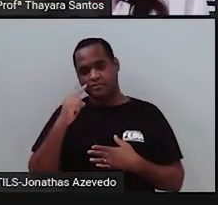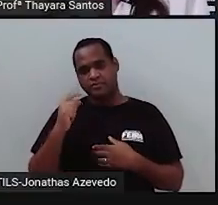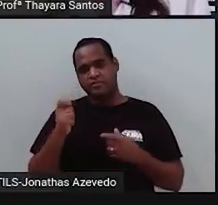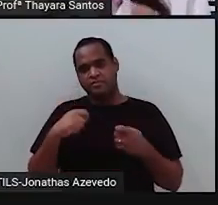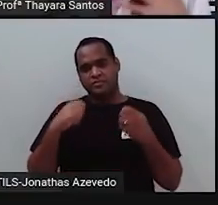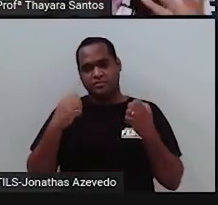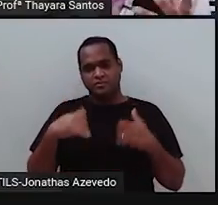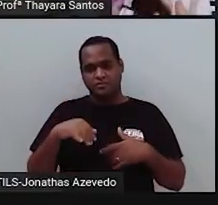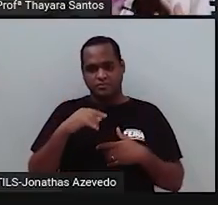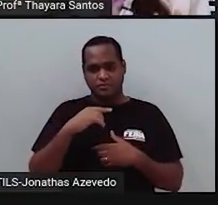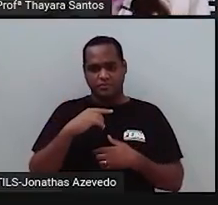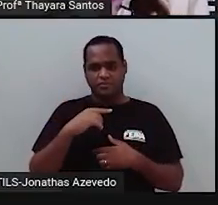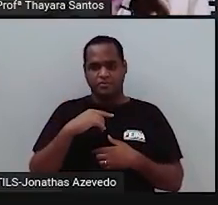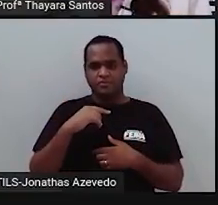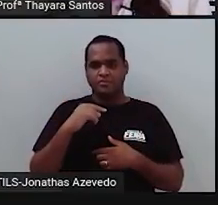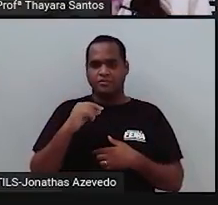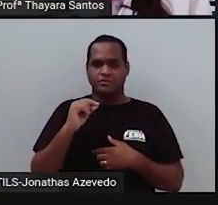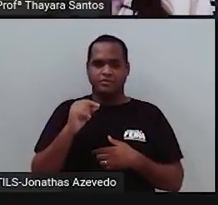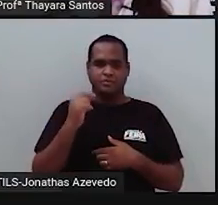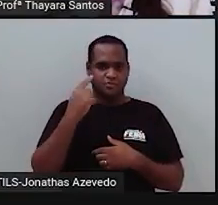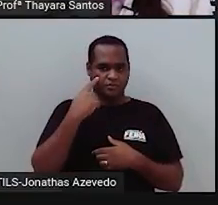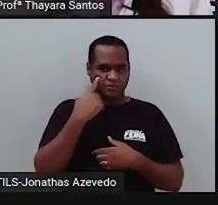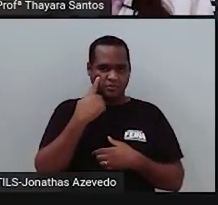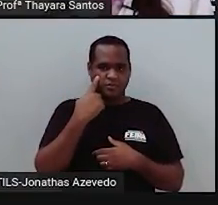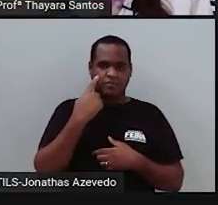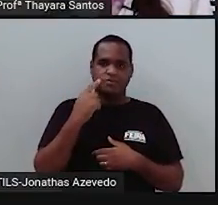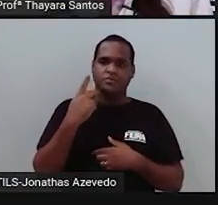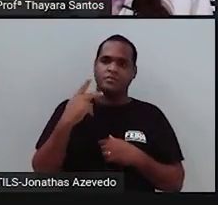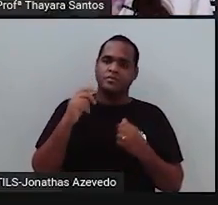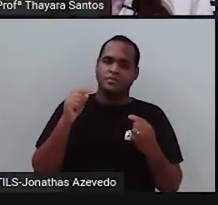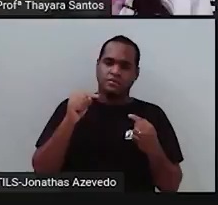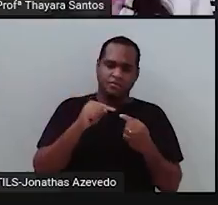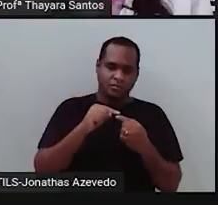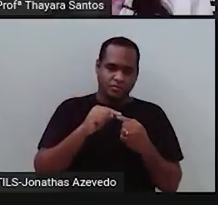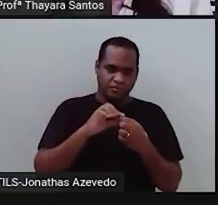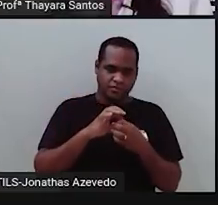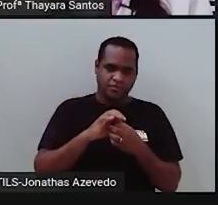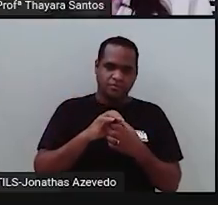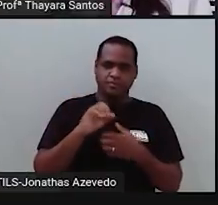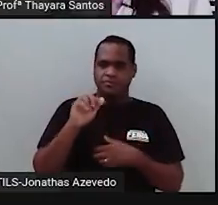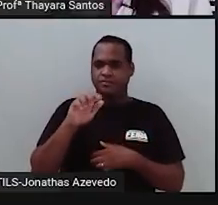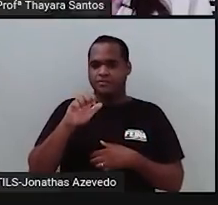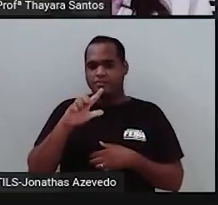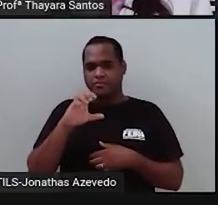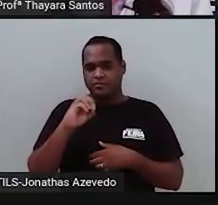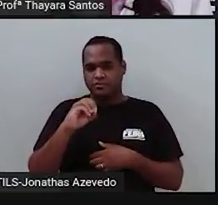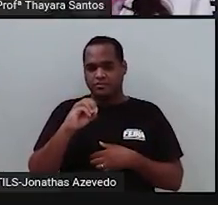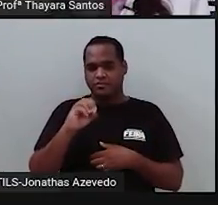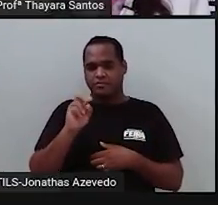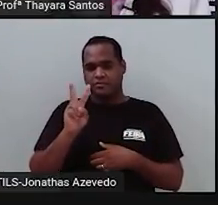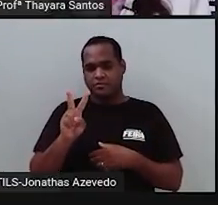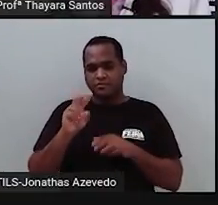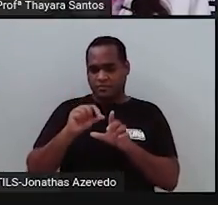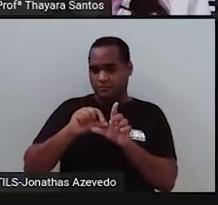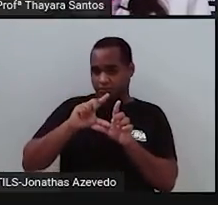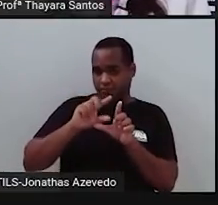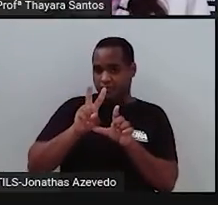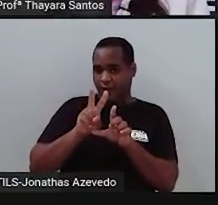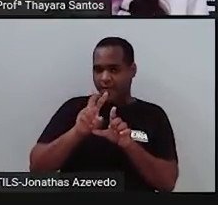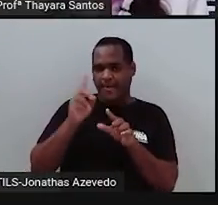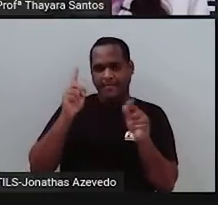E a gente descobriu aí que o alelo V maiúsculo, quer dizer que aquelas plantas vão